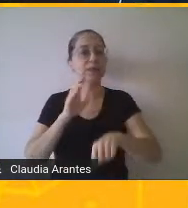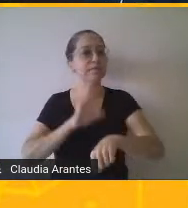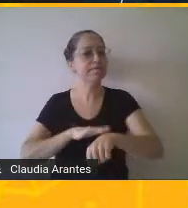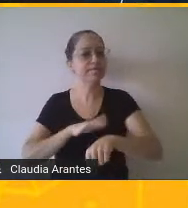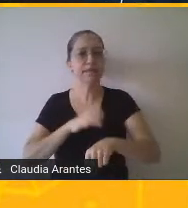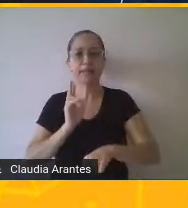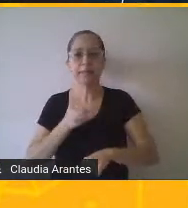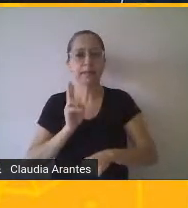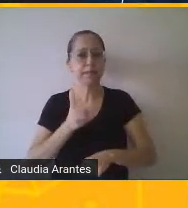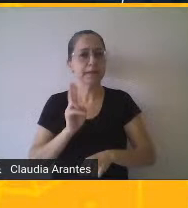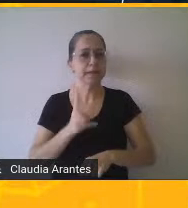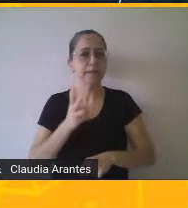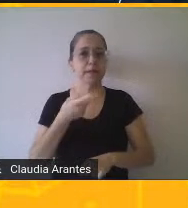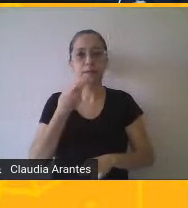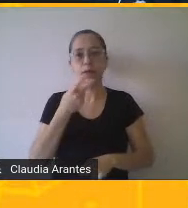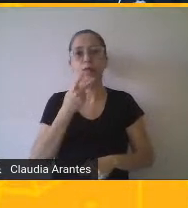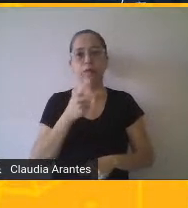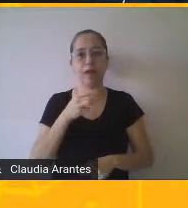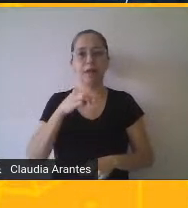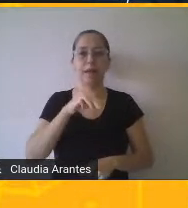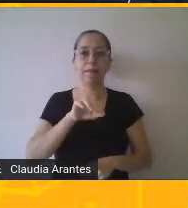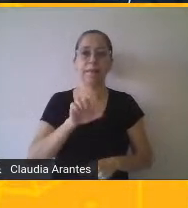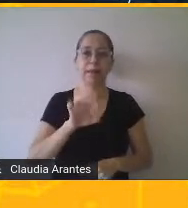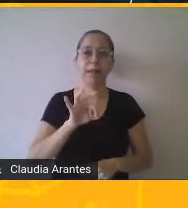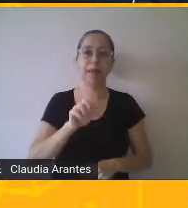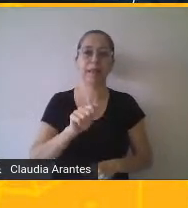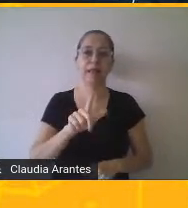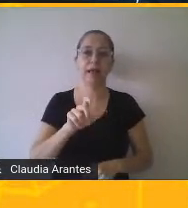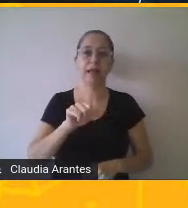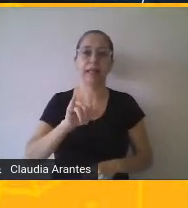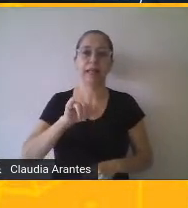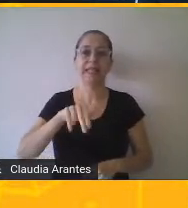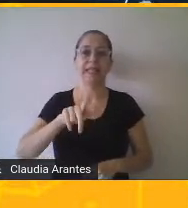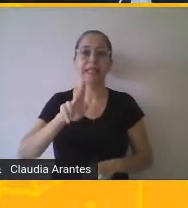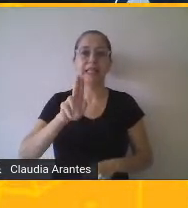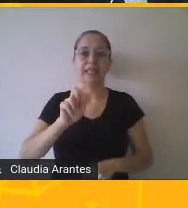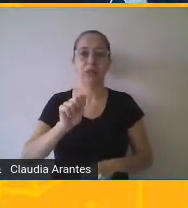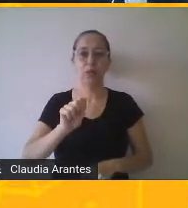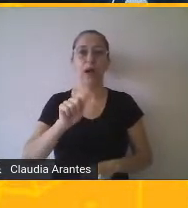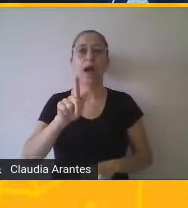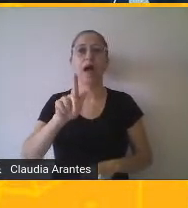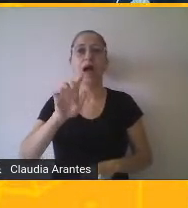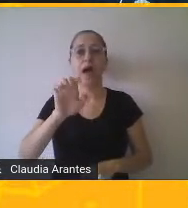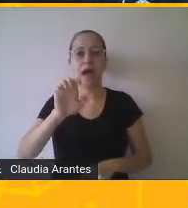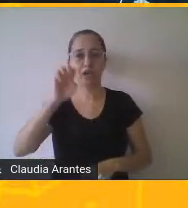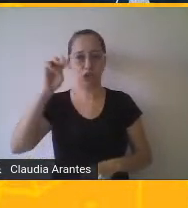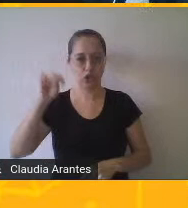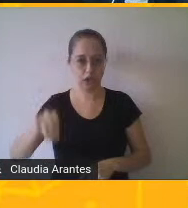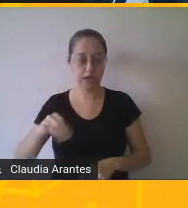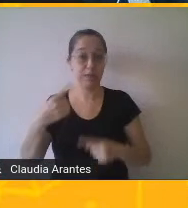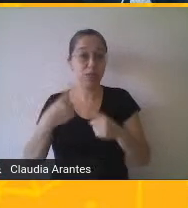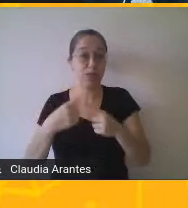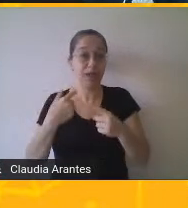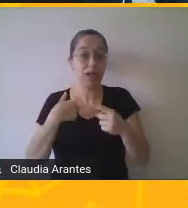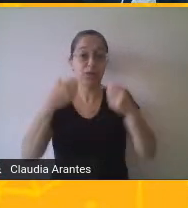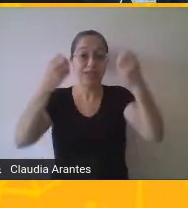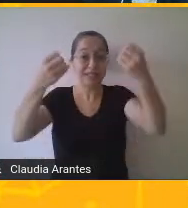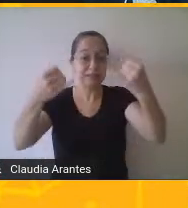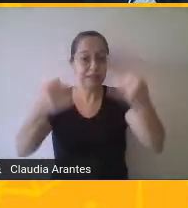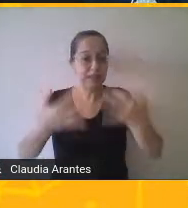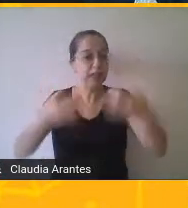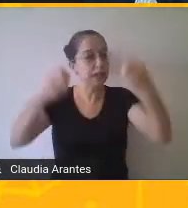referindo à metalinguagem. Porque é explicando o código o tempo inteiro. Certo, pessoal?